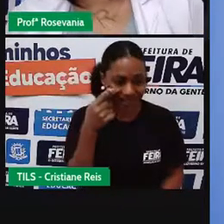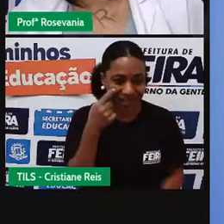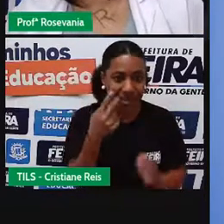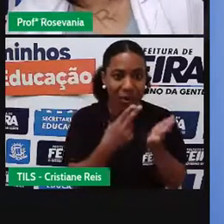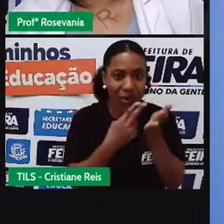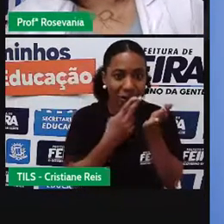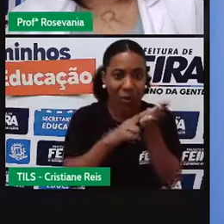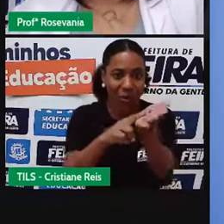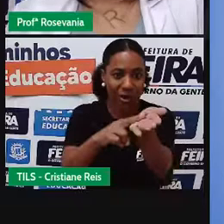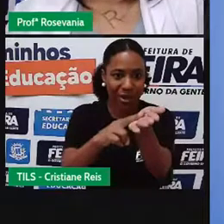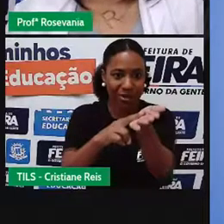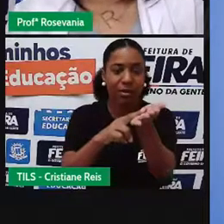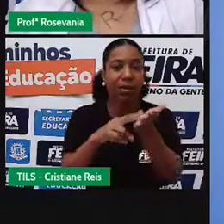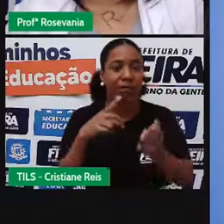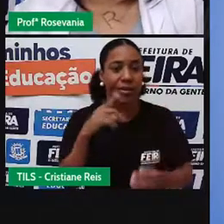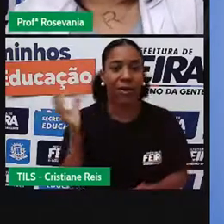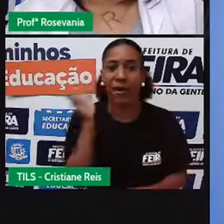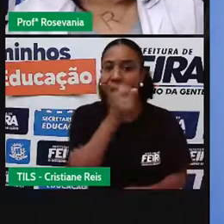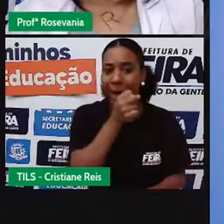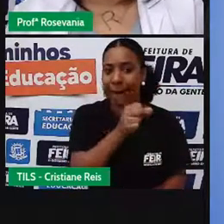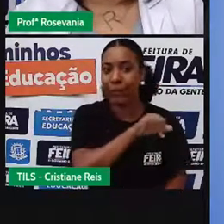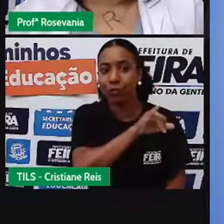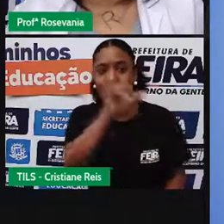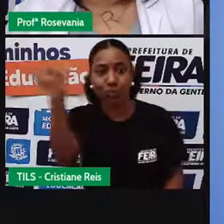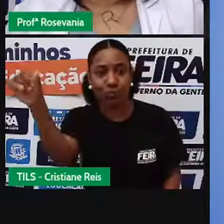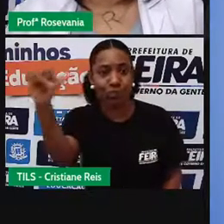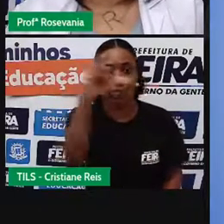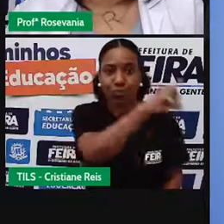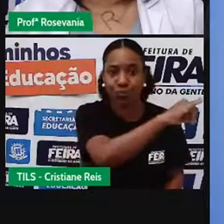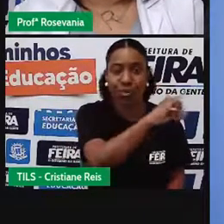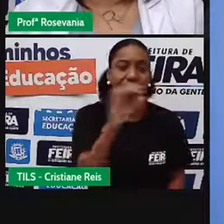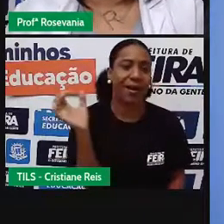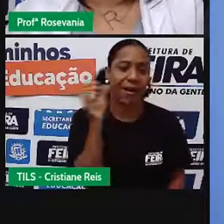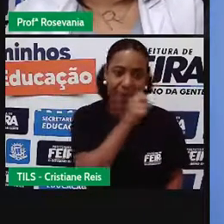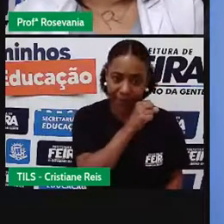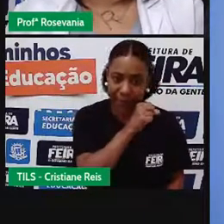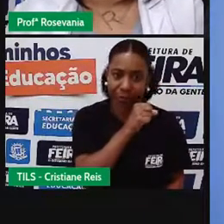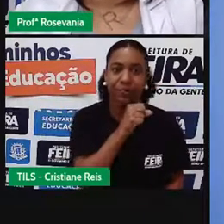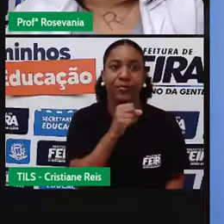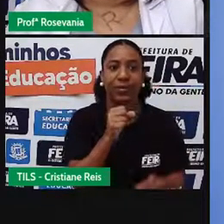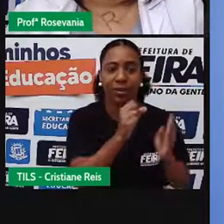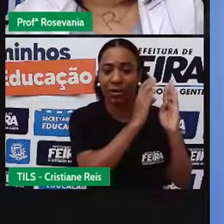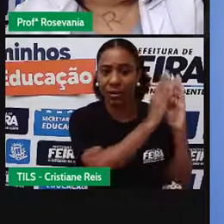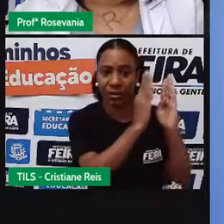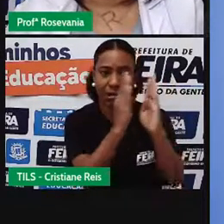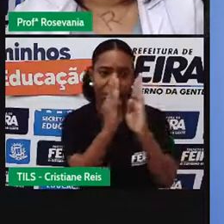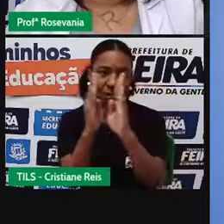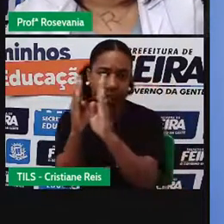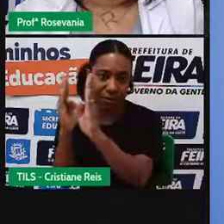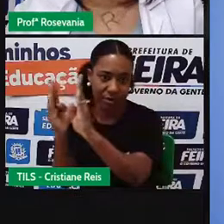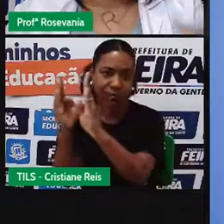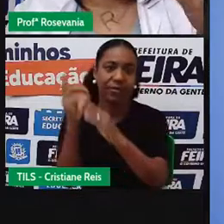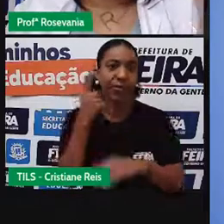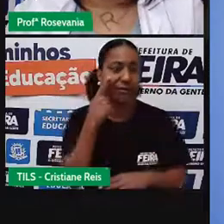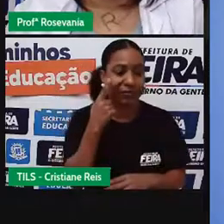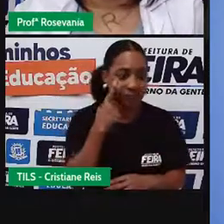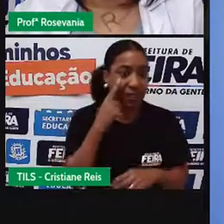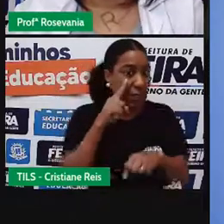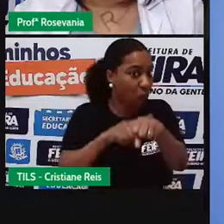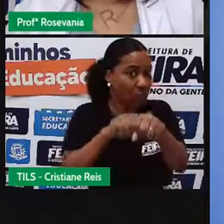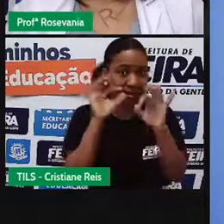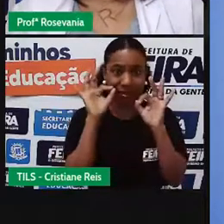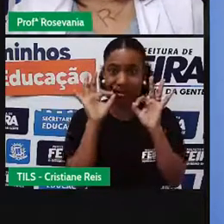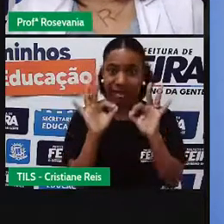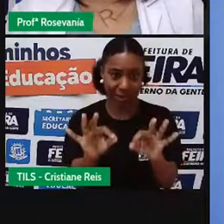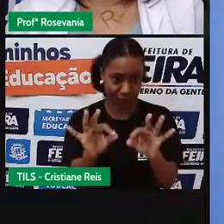transportes aéreos, né, para poder facilitar isso, possibilita a redução dos toques, aplicação de procedimentos, ou extintar, não seja na hora